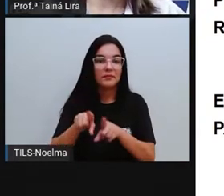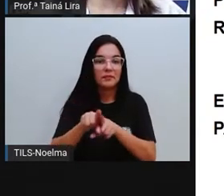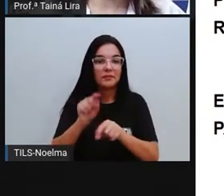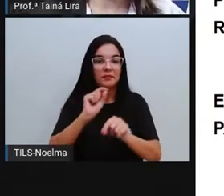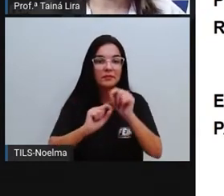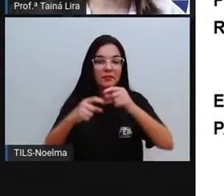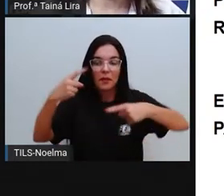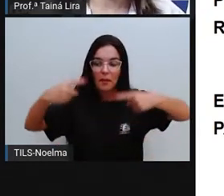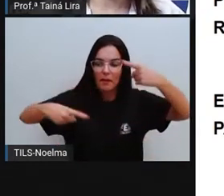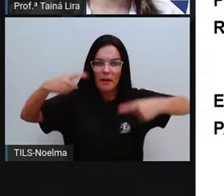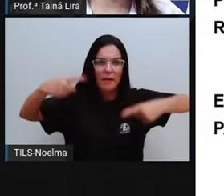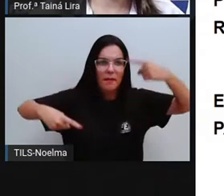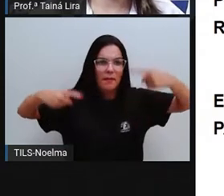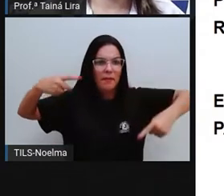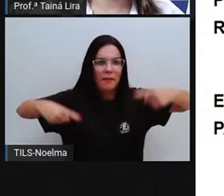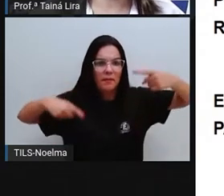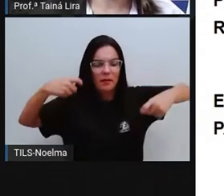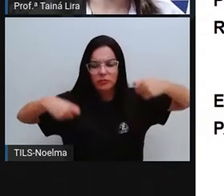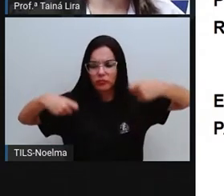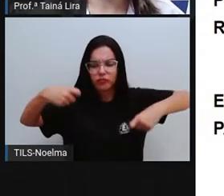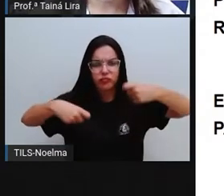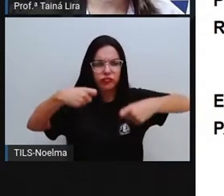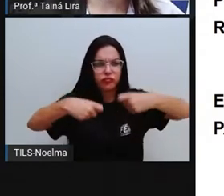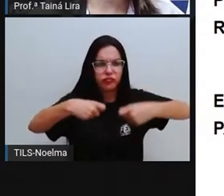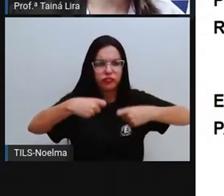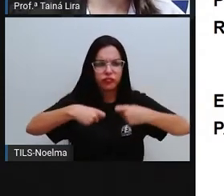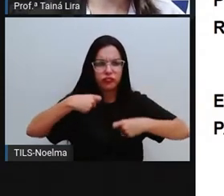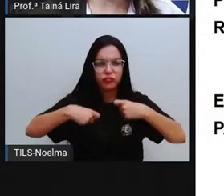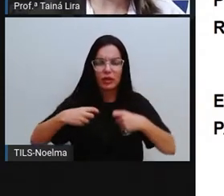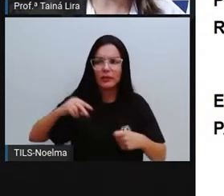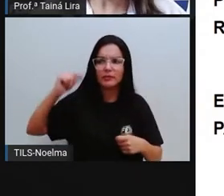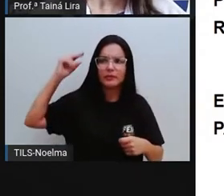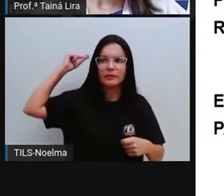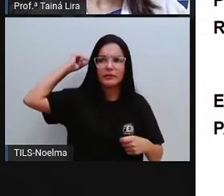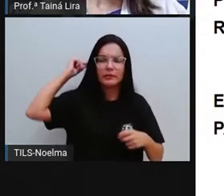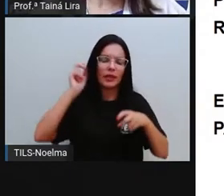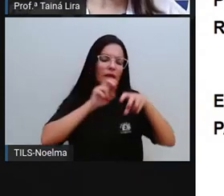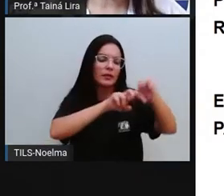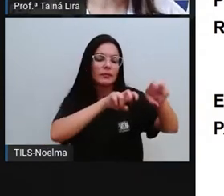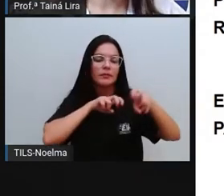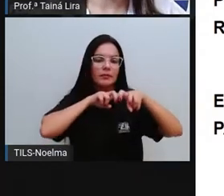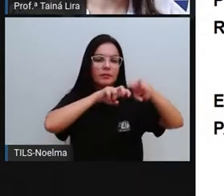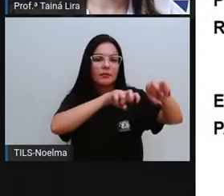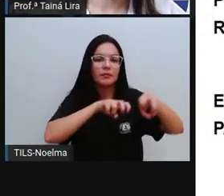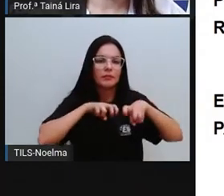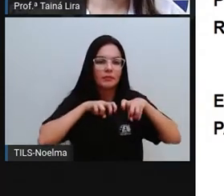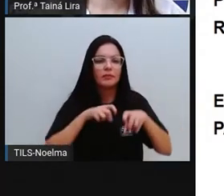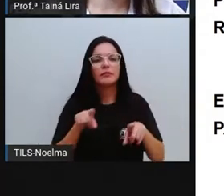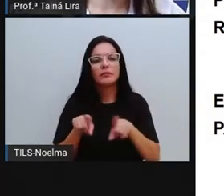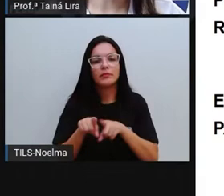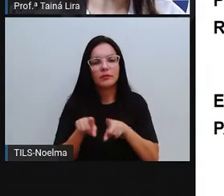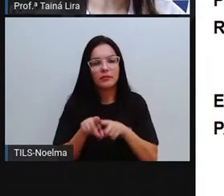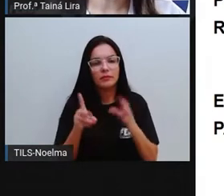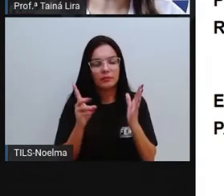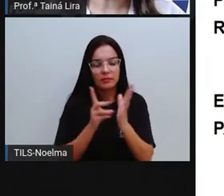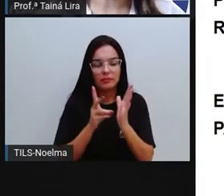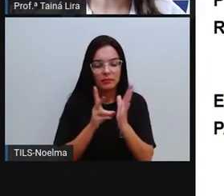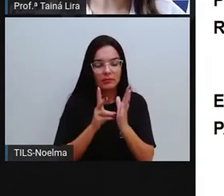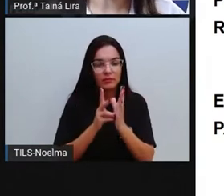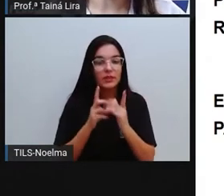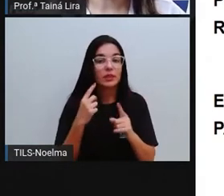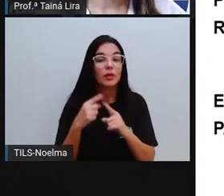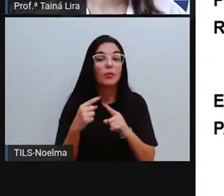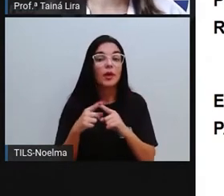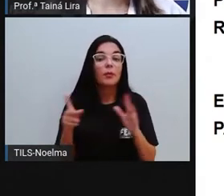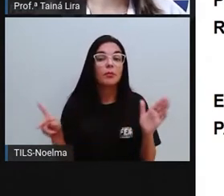entre, é, alguns latifundiários da época, e, os indígenas paiaiais, por